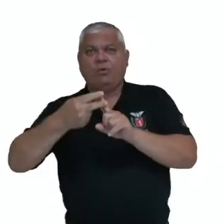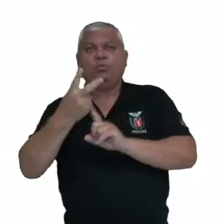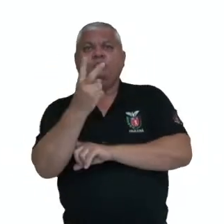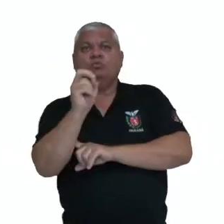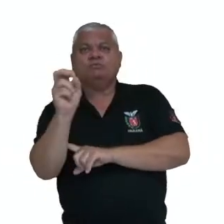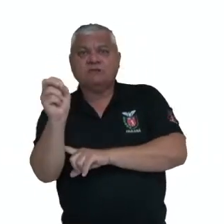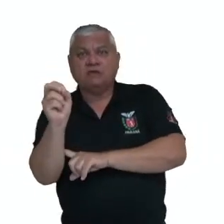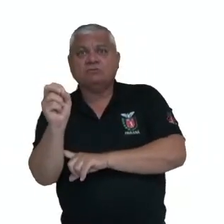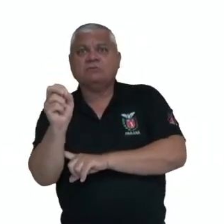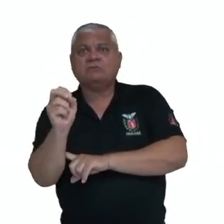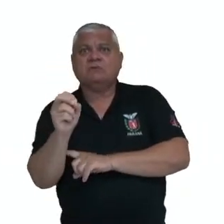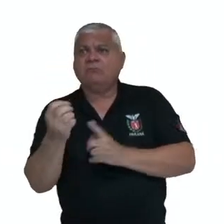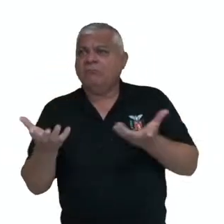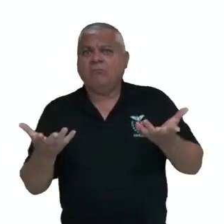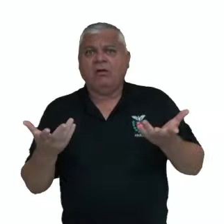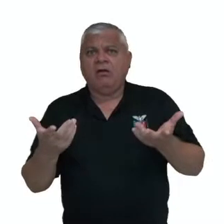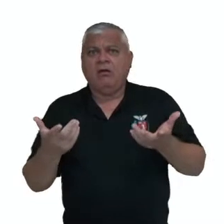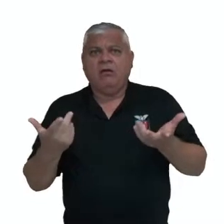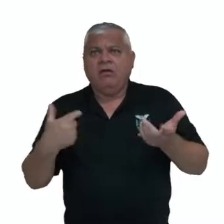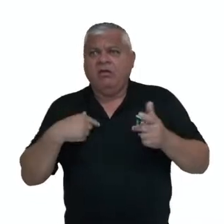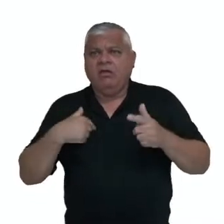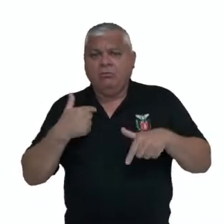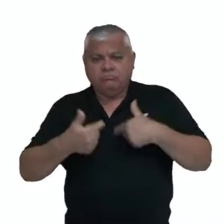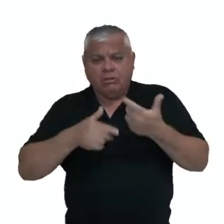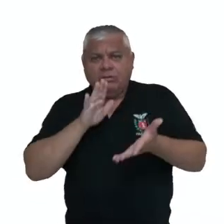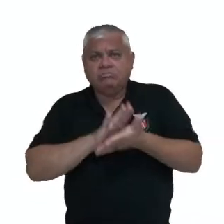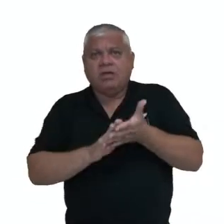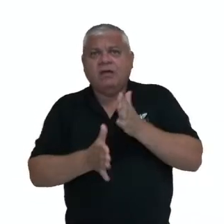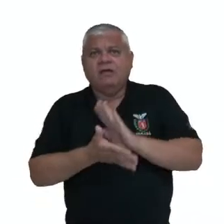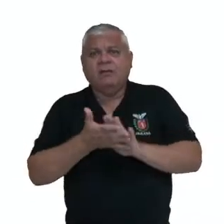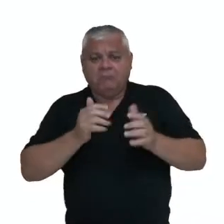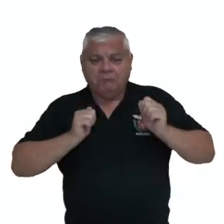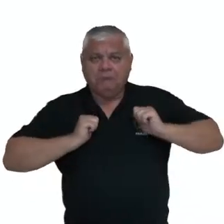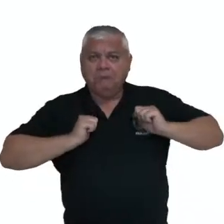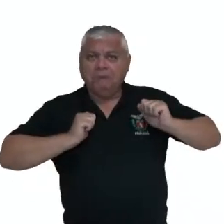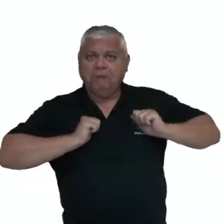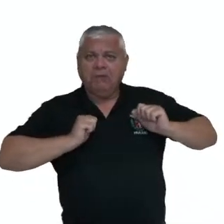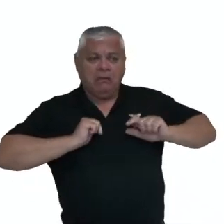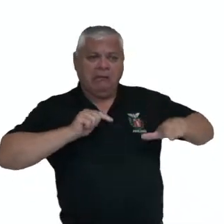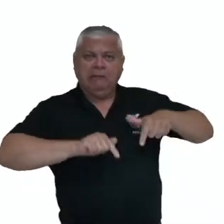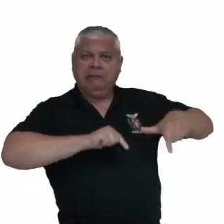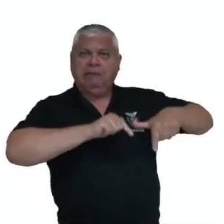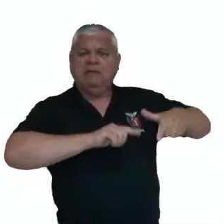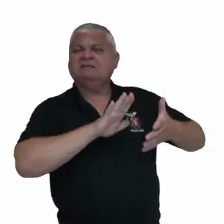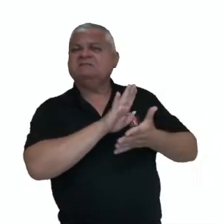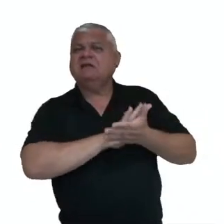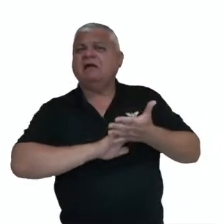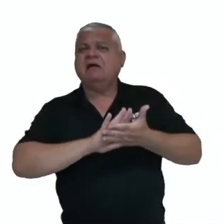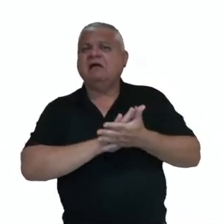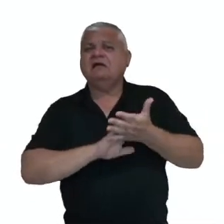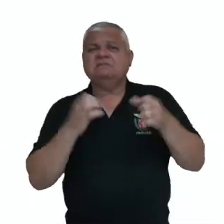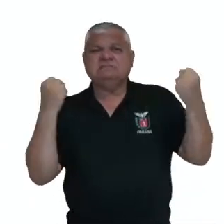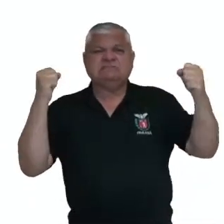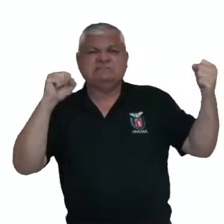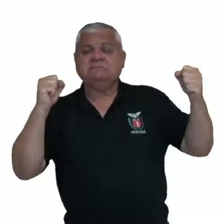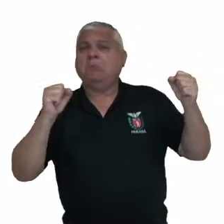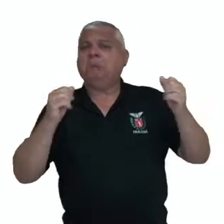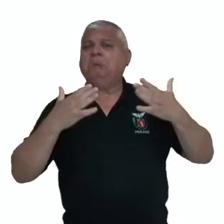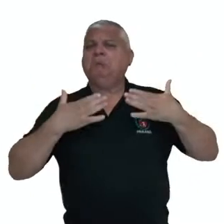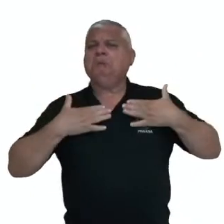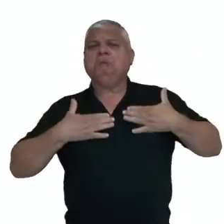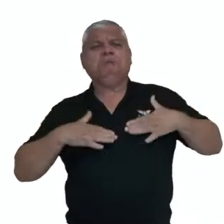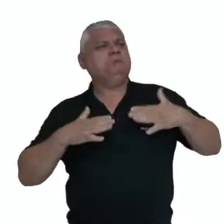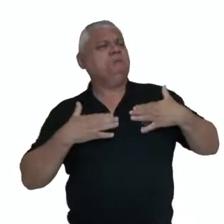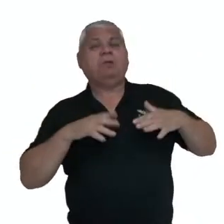sem que você tenha que fazer força, sem ter que trabalhar, sem precisar se estressar, sem correr